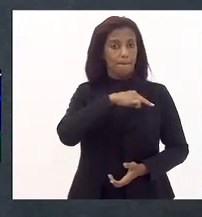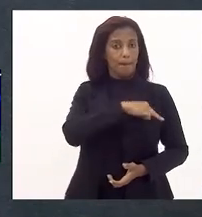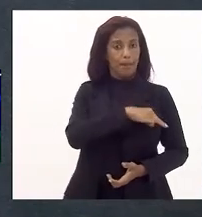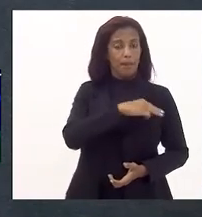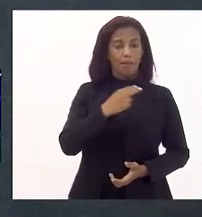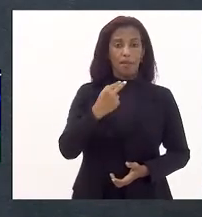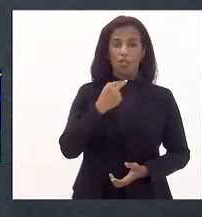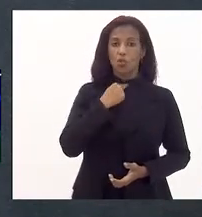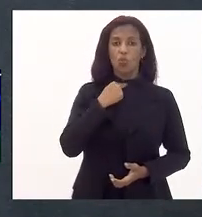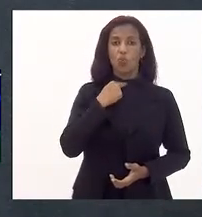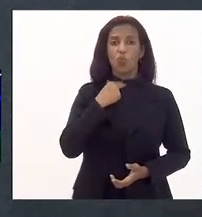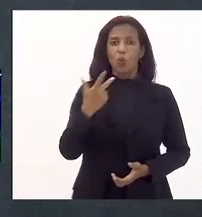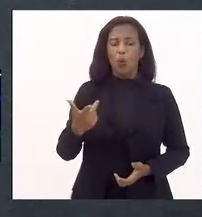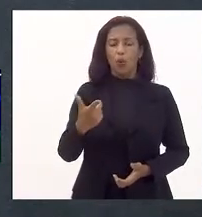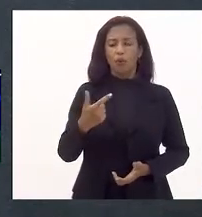condenação,